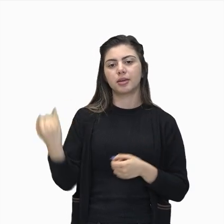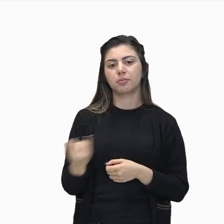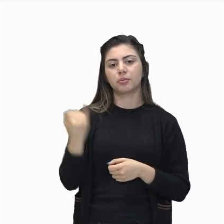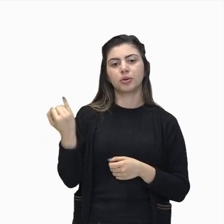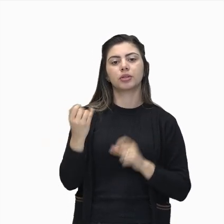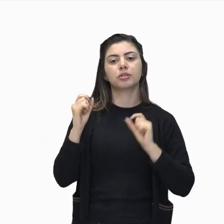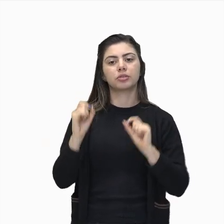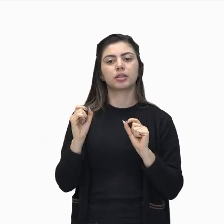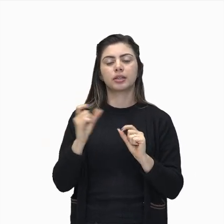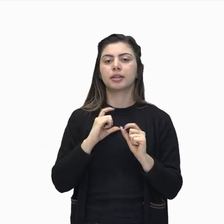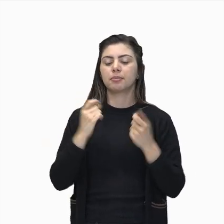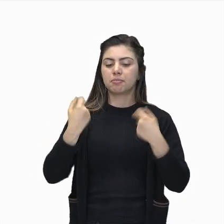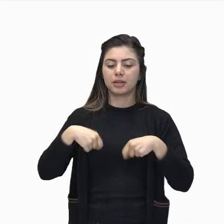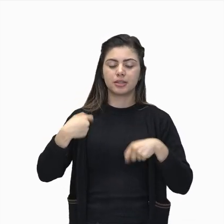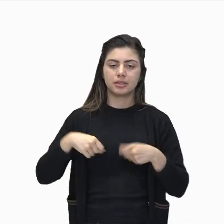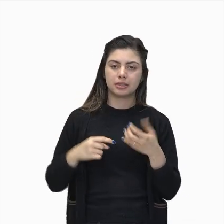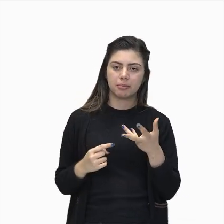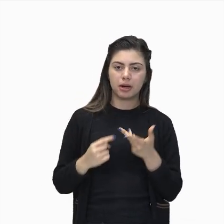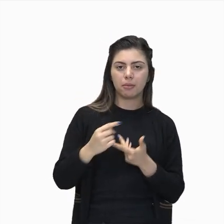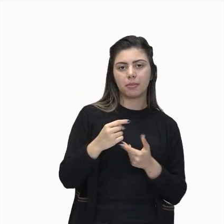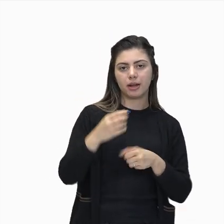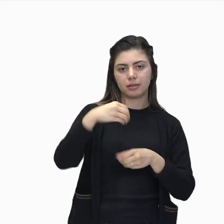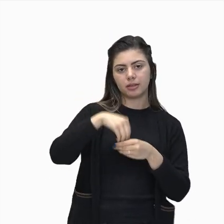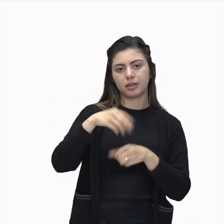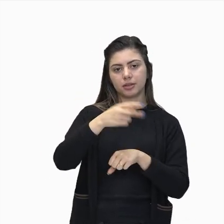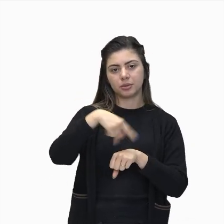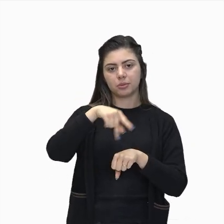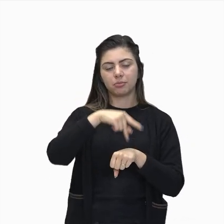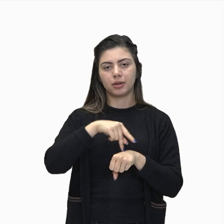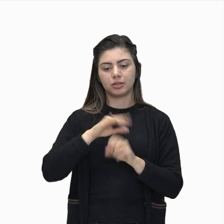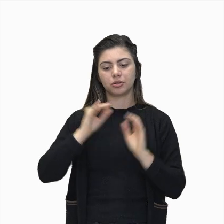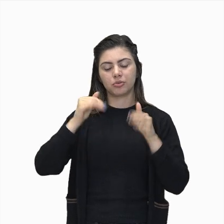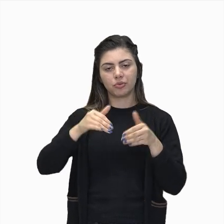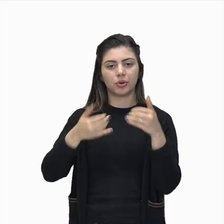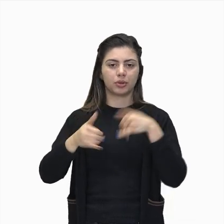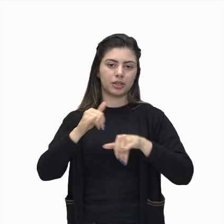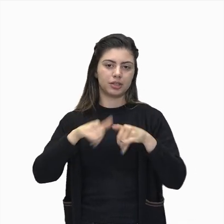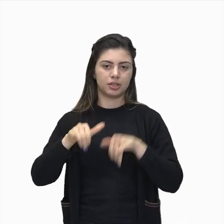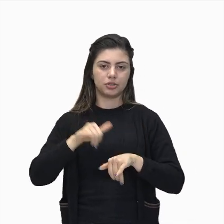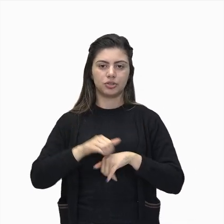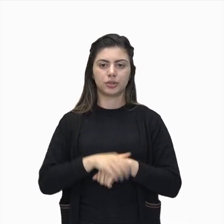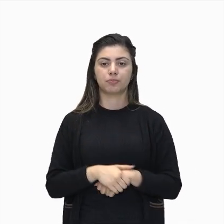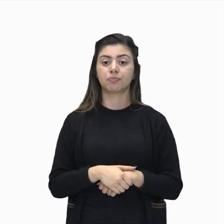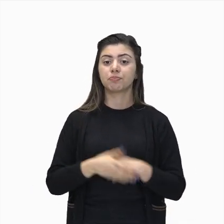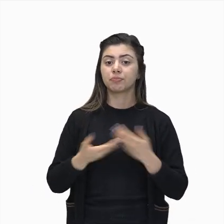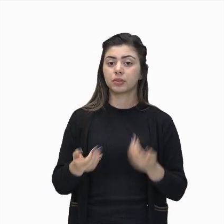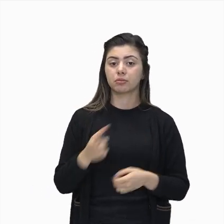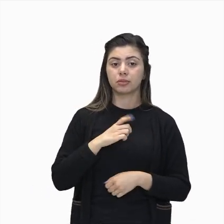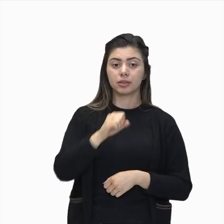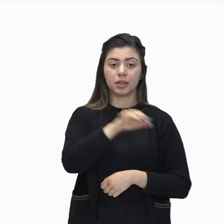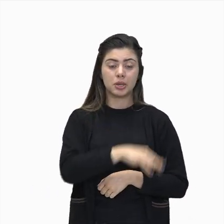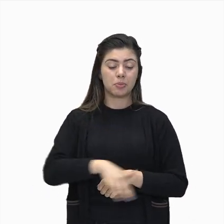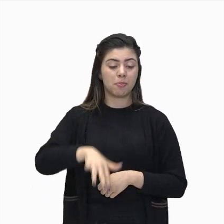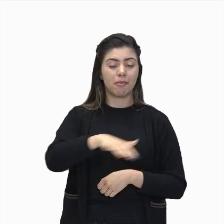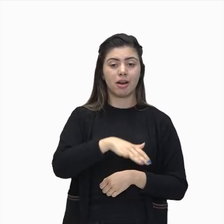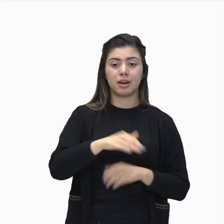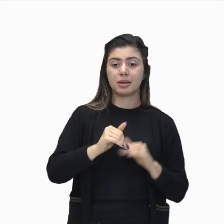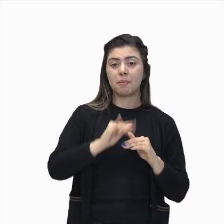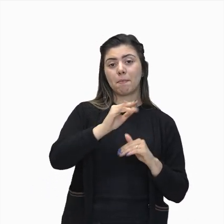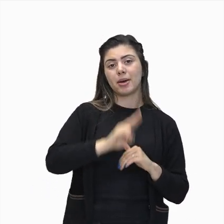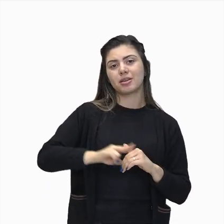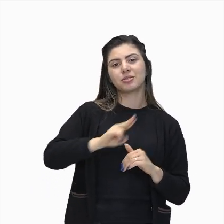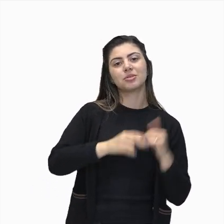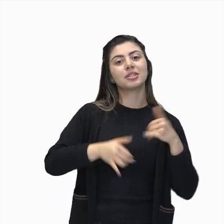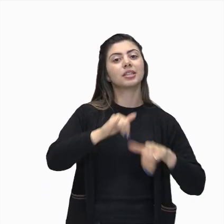atender às necessidades do país em fontes de energia. O setor que mais utiliza ou consome